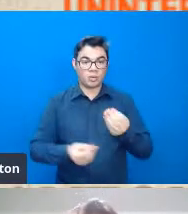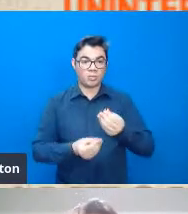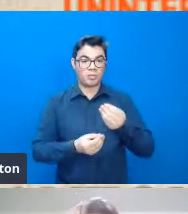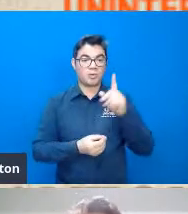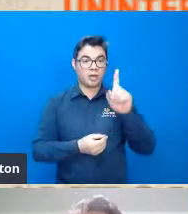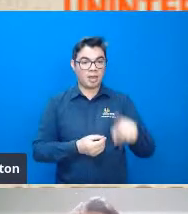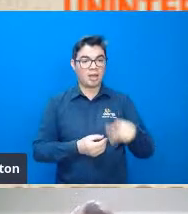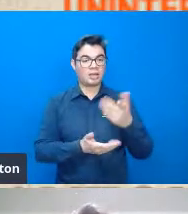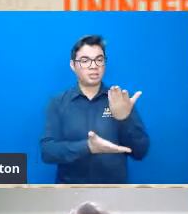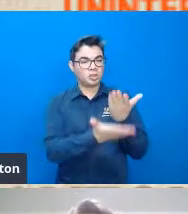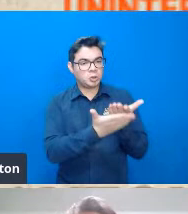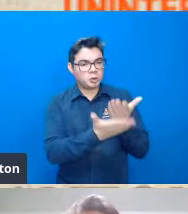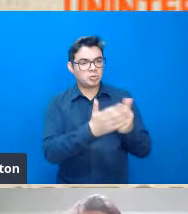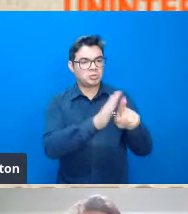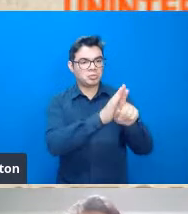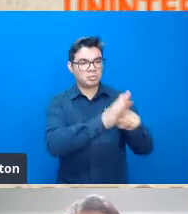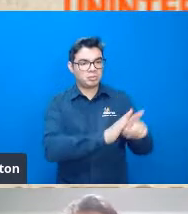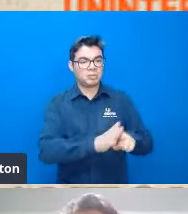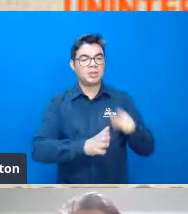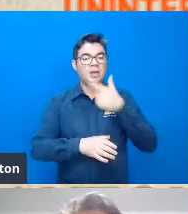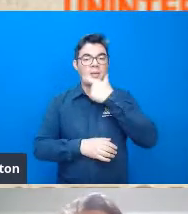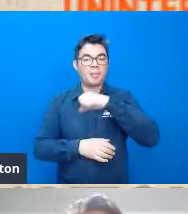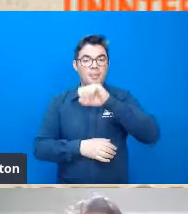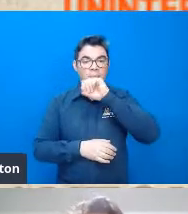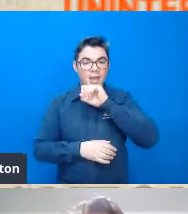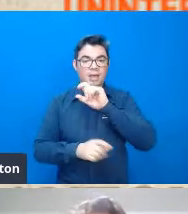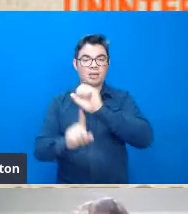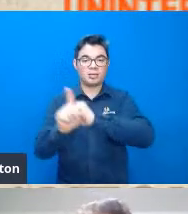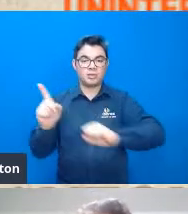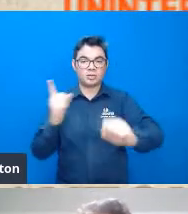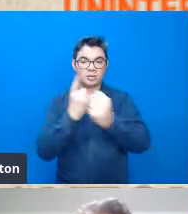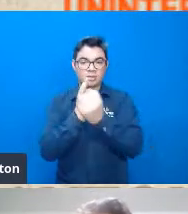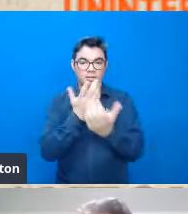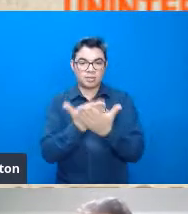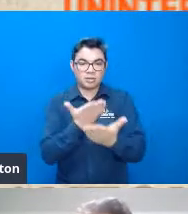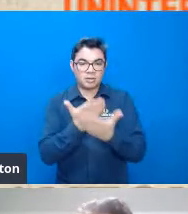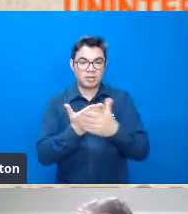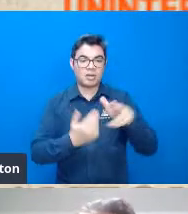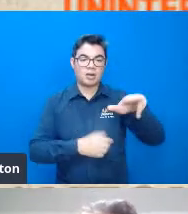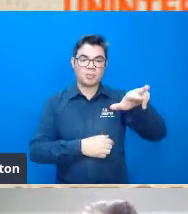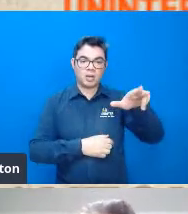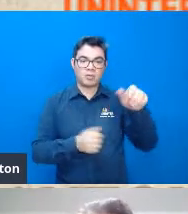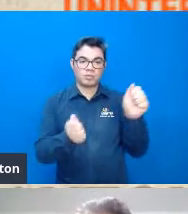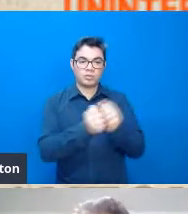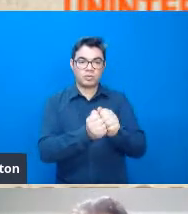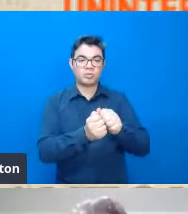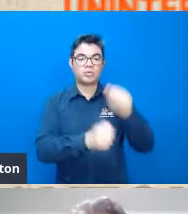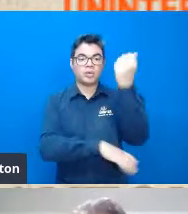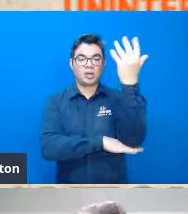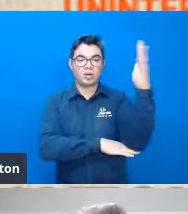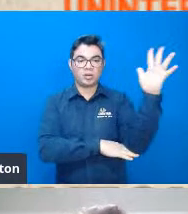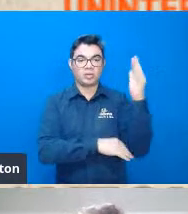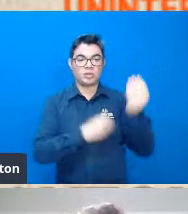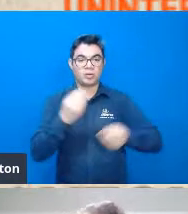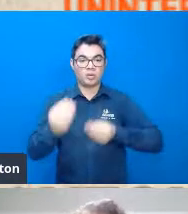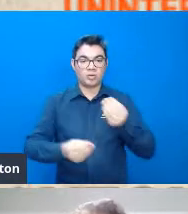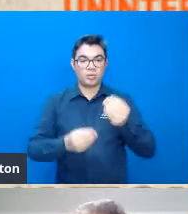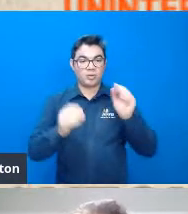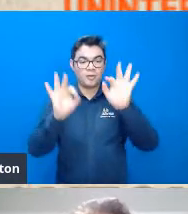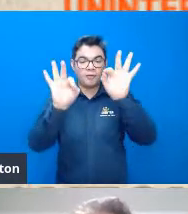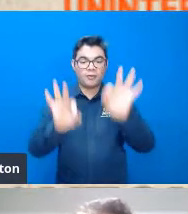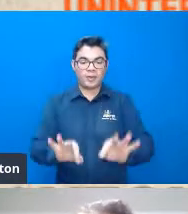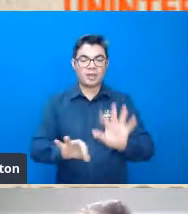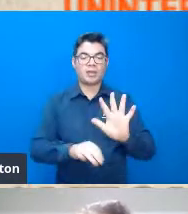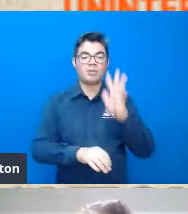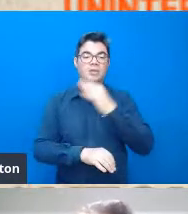prodígia com o pai dele sendo muito influente na sociologia os dois na ecologia e infelizmente é o nosso fim de todo mundo